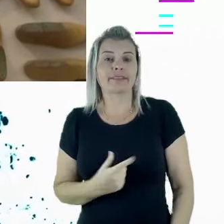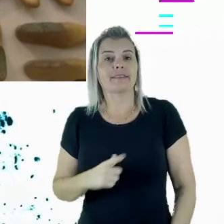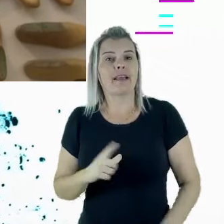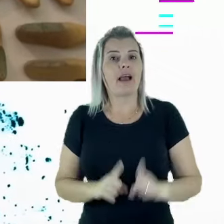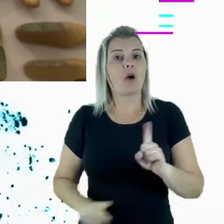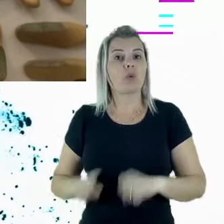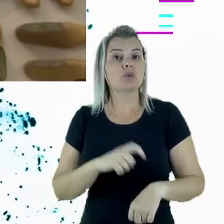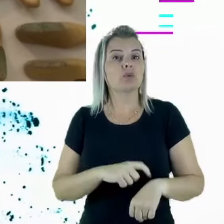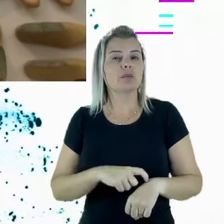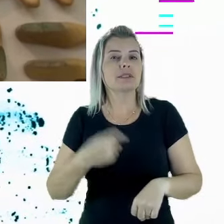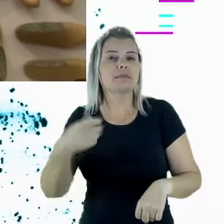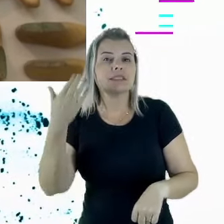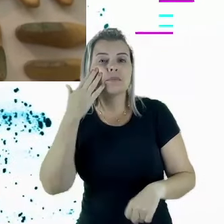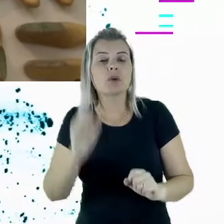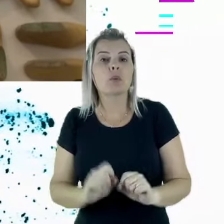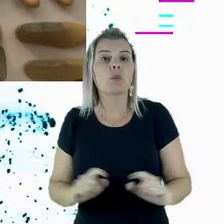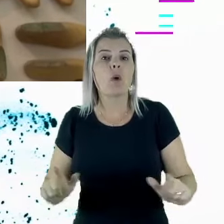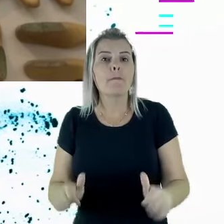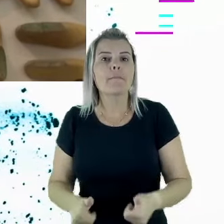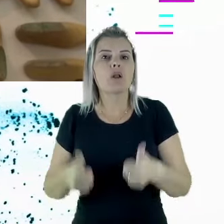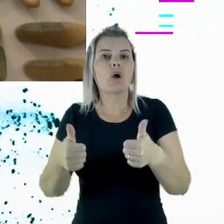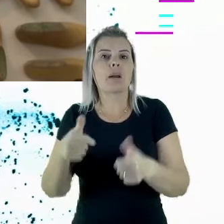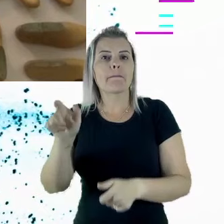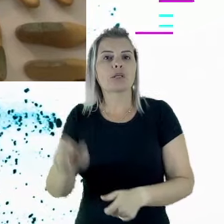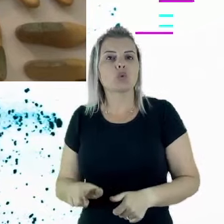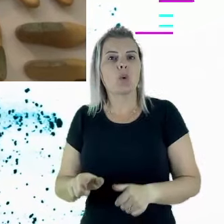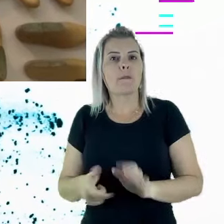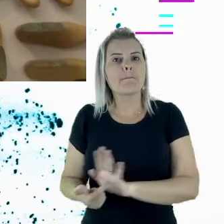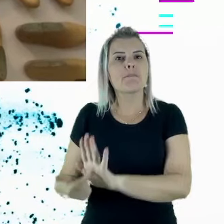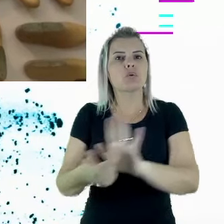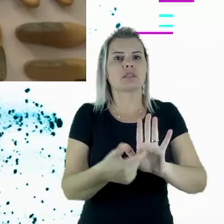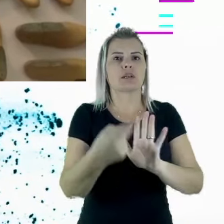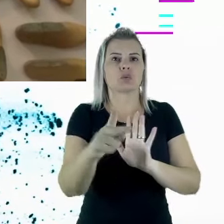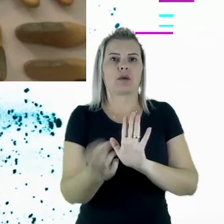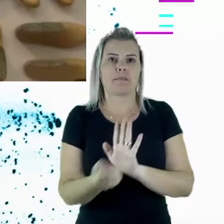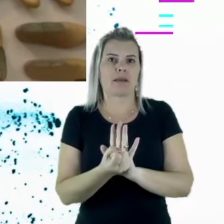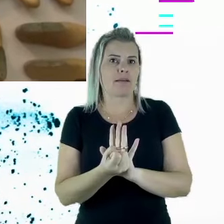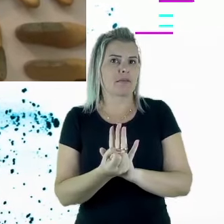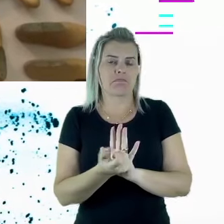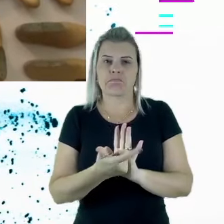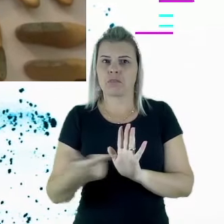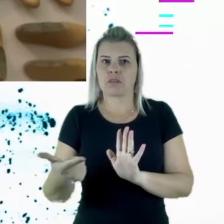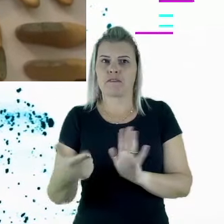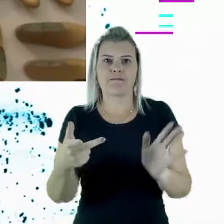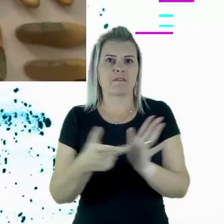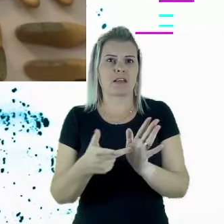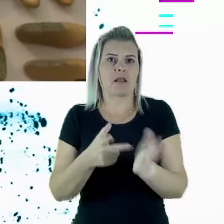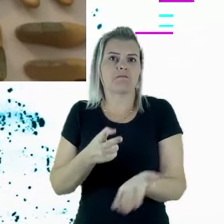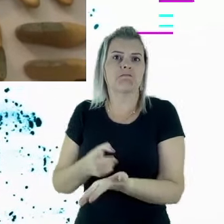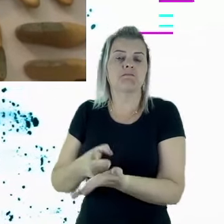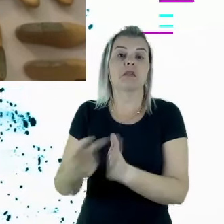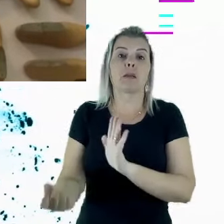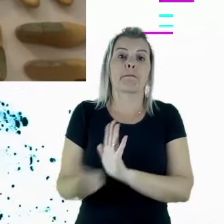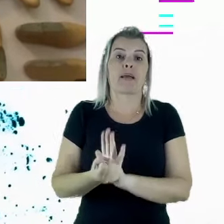saber qual a melhor pessoa para comunicar a sua marca. Isso não tem uma verdade eterna. A Marcarezo, falando sobre